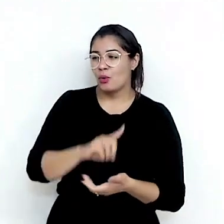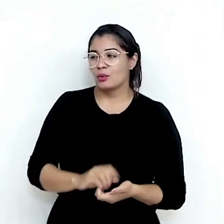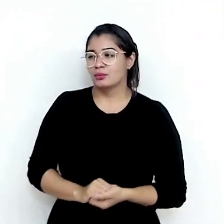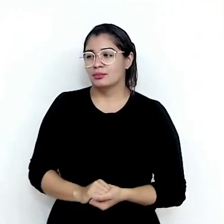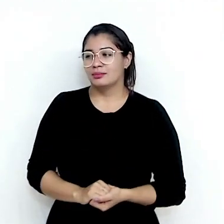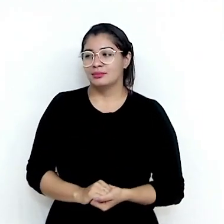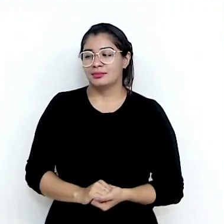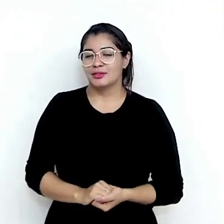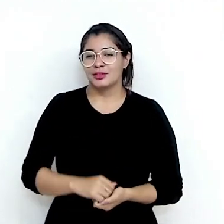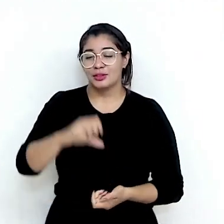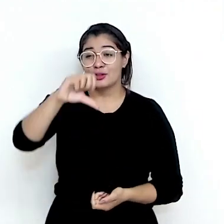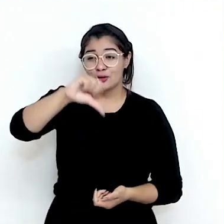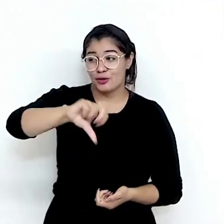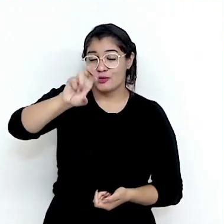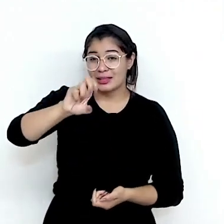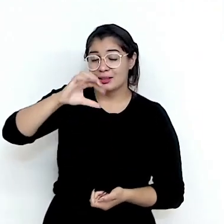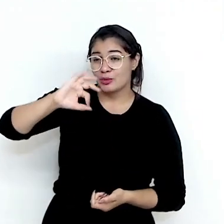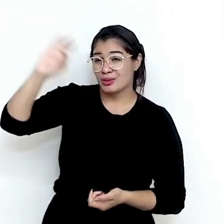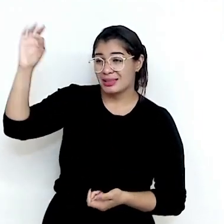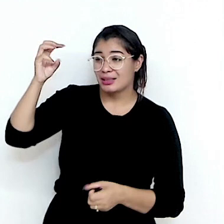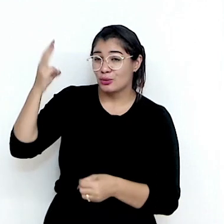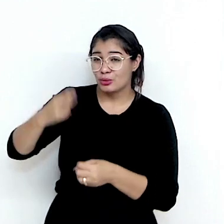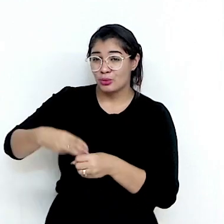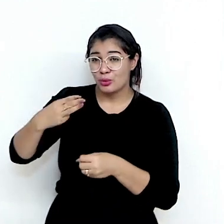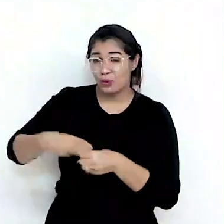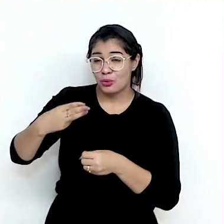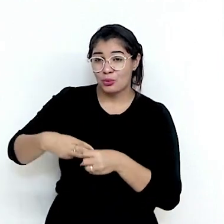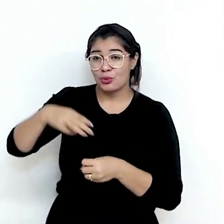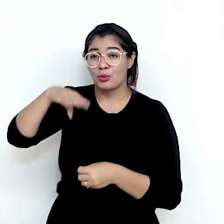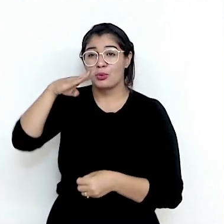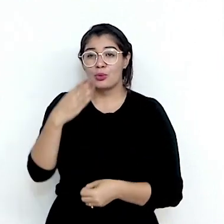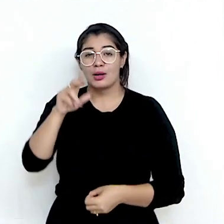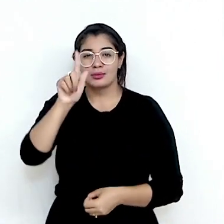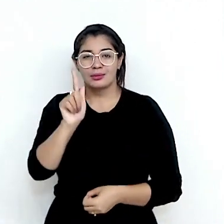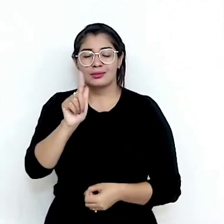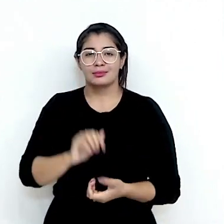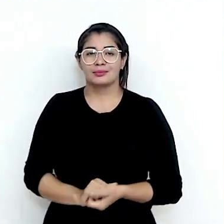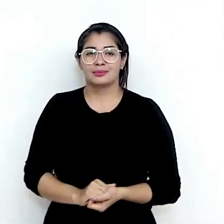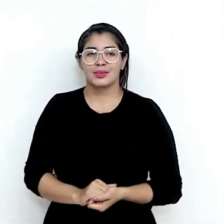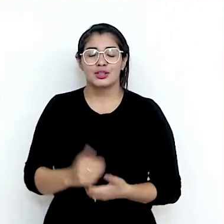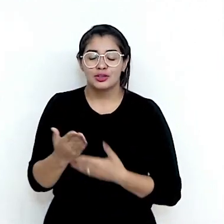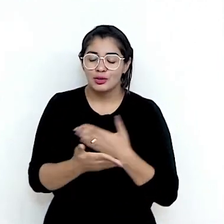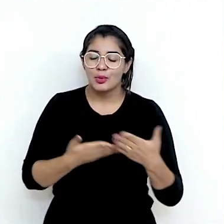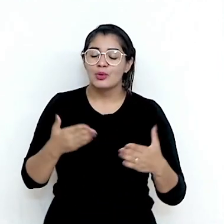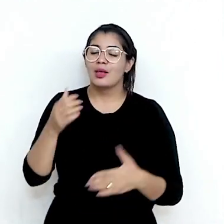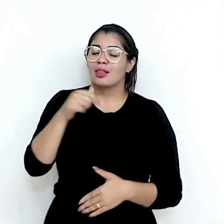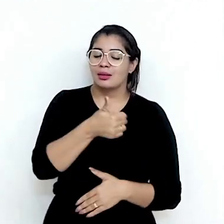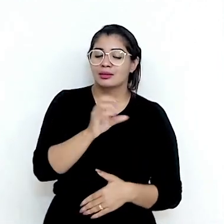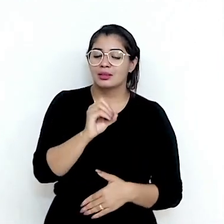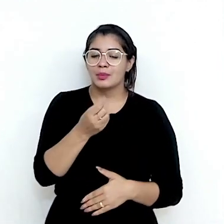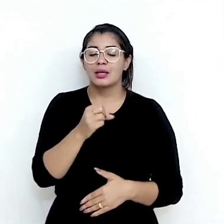95% dos municípios com 4G e 100% das sedes dos municípios brasileiros com